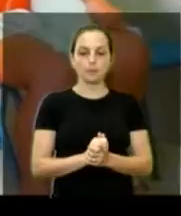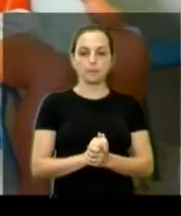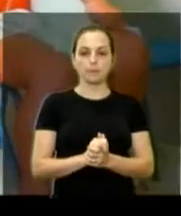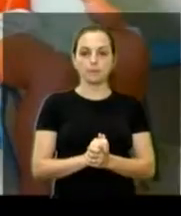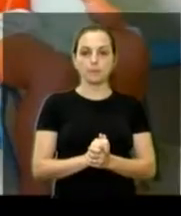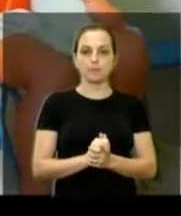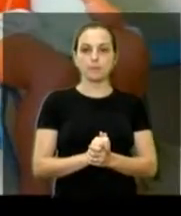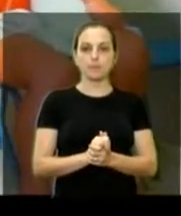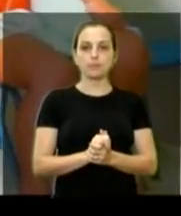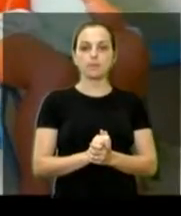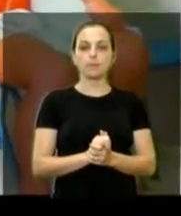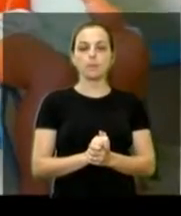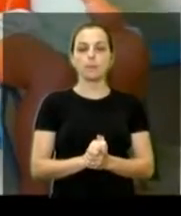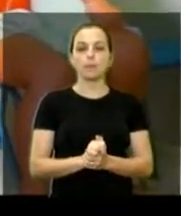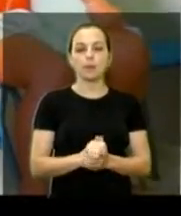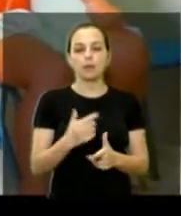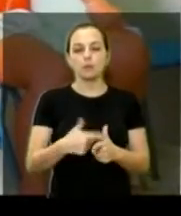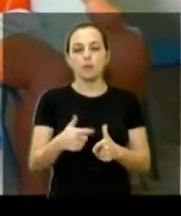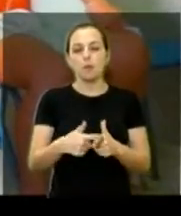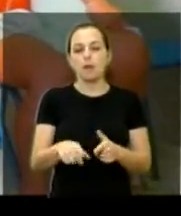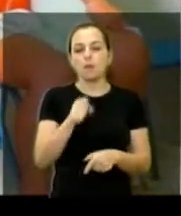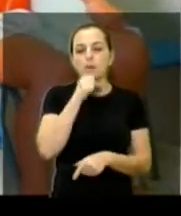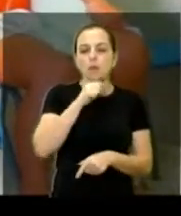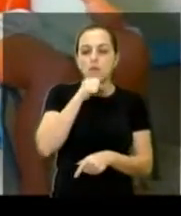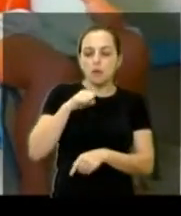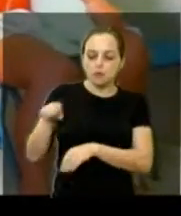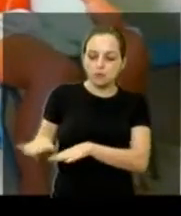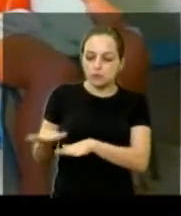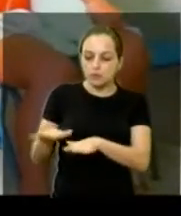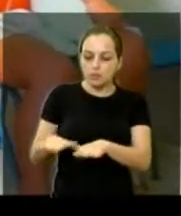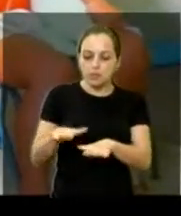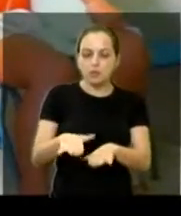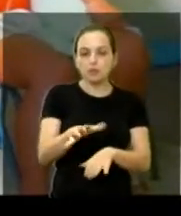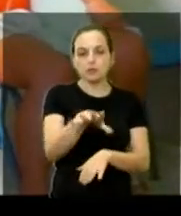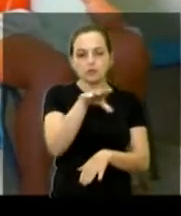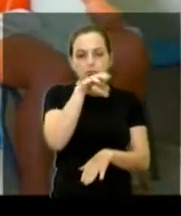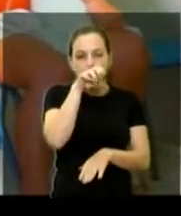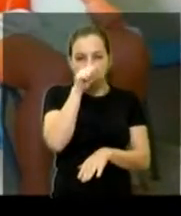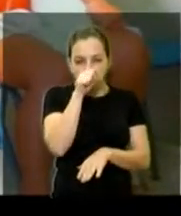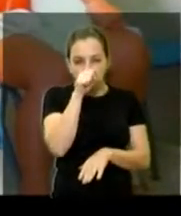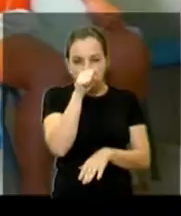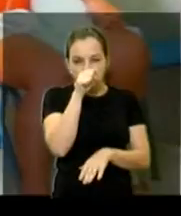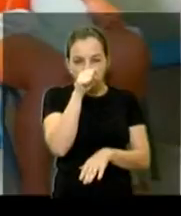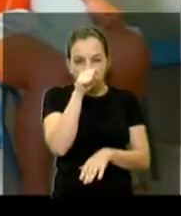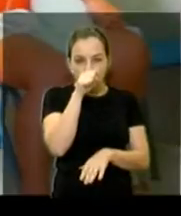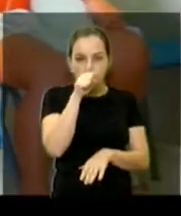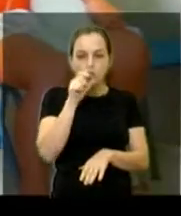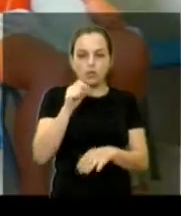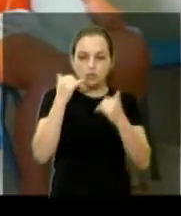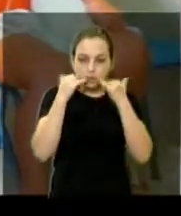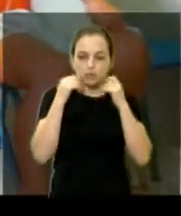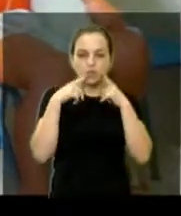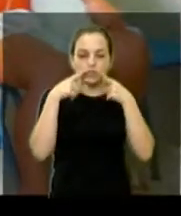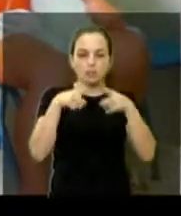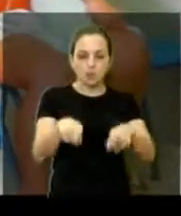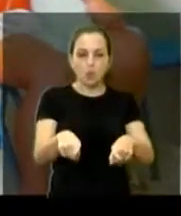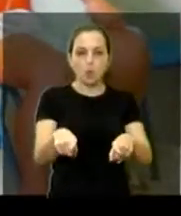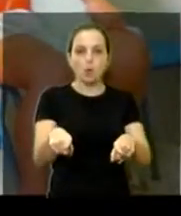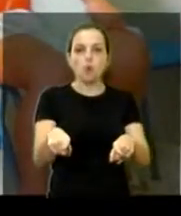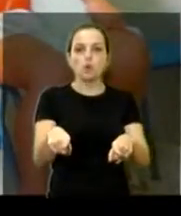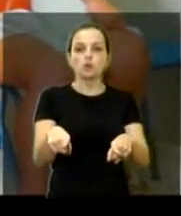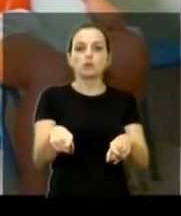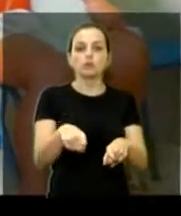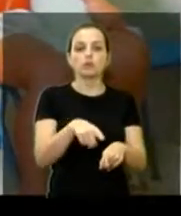Os problemas, principalmente com idosos e crianças, na parte de respiração. E as denúncias devem se concentrar no